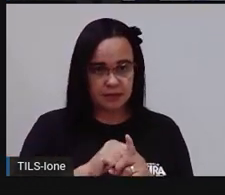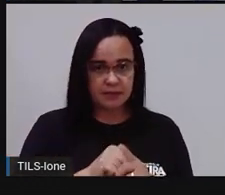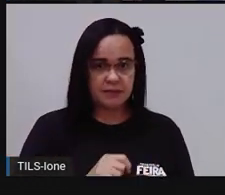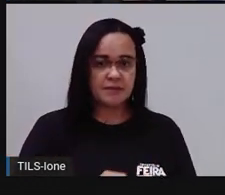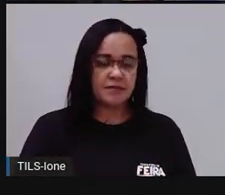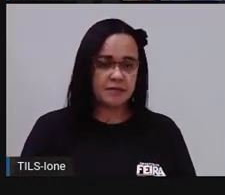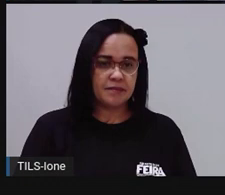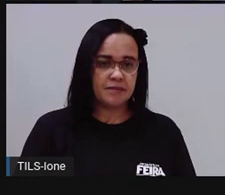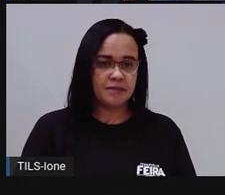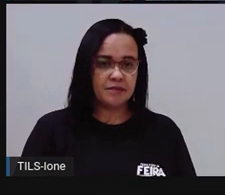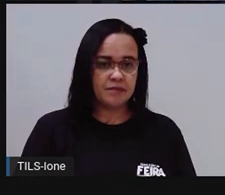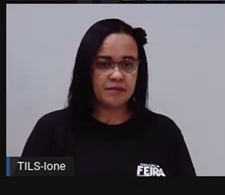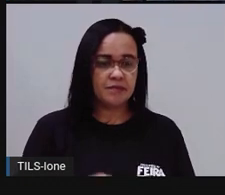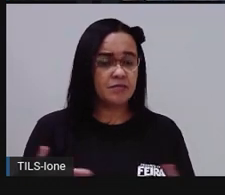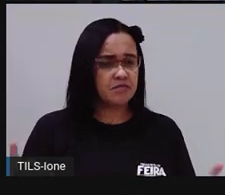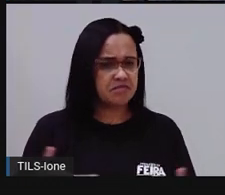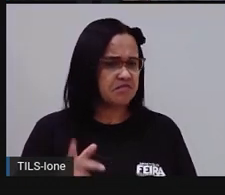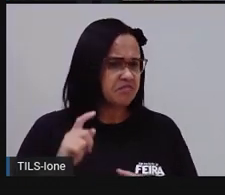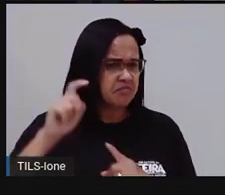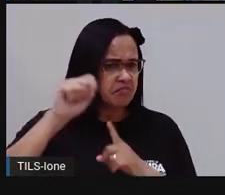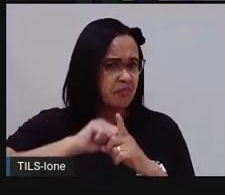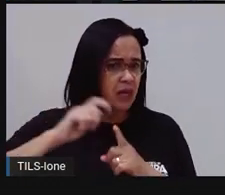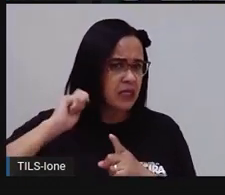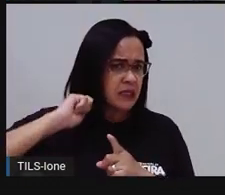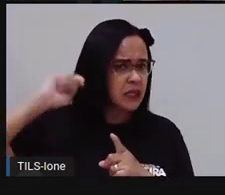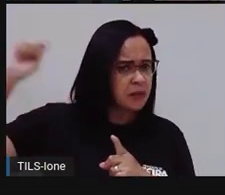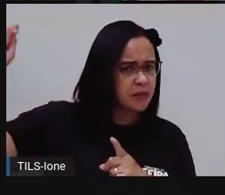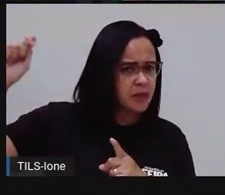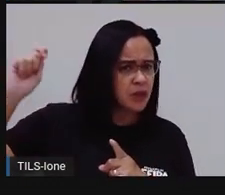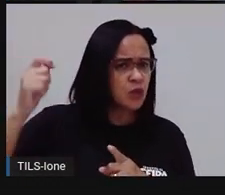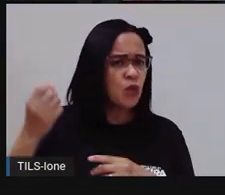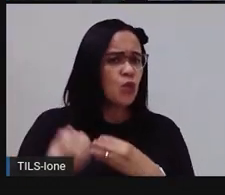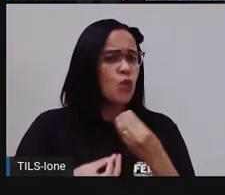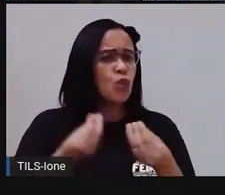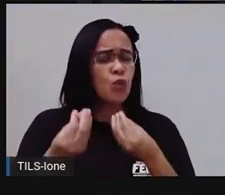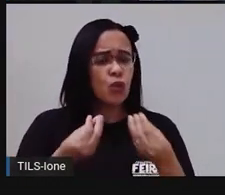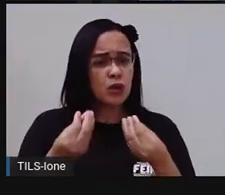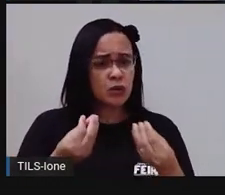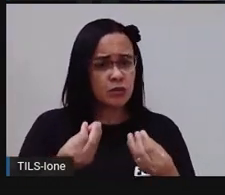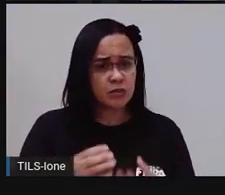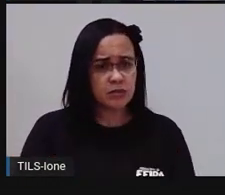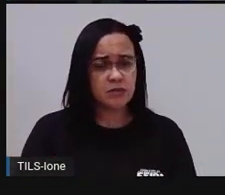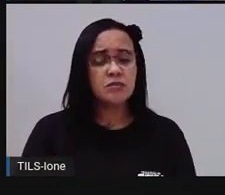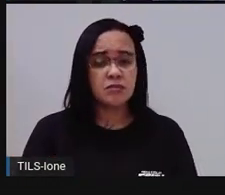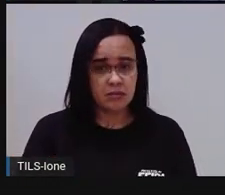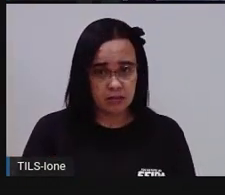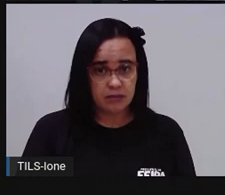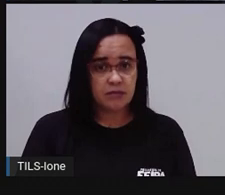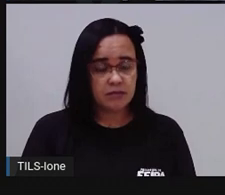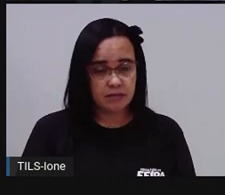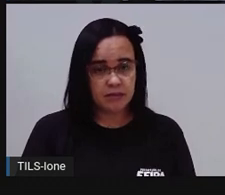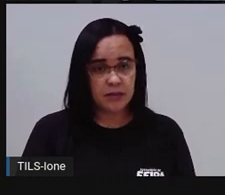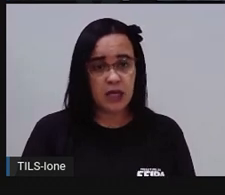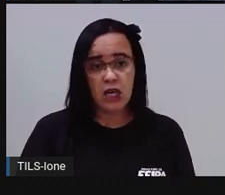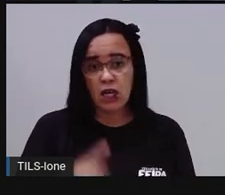gente quer saber quanto ele gastou em abril. Então ele saiu de 18 e foi para 14. Então, ó,